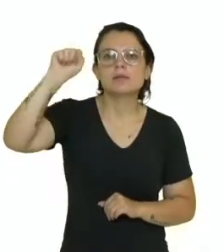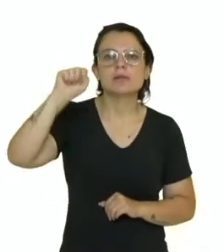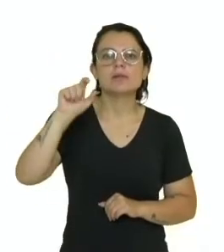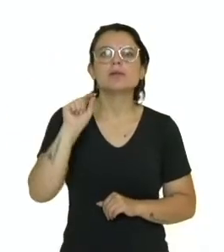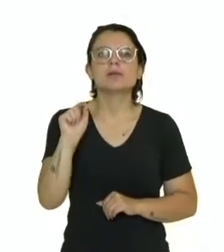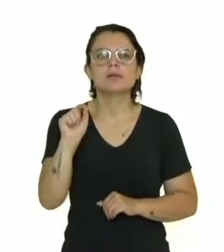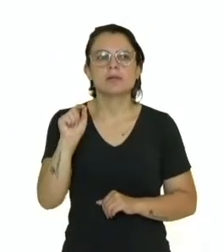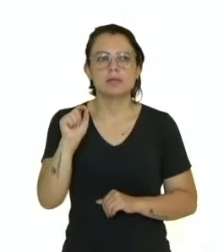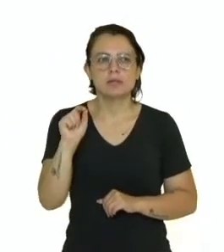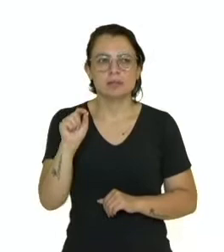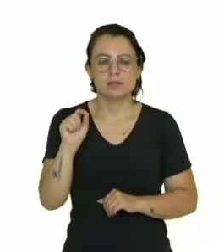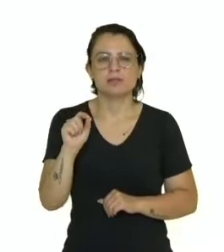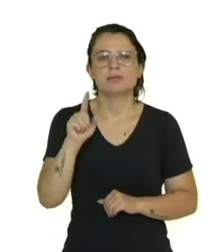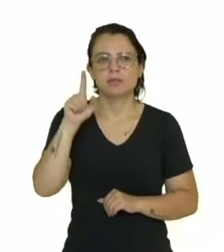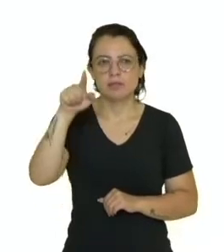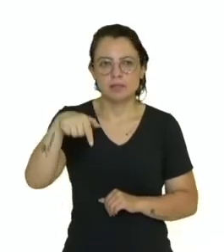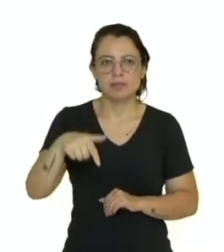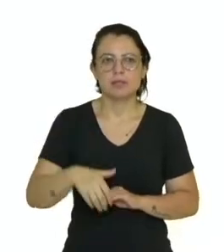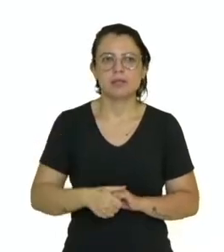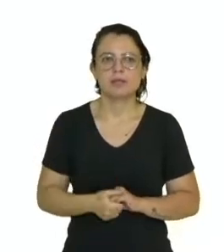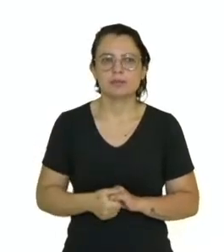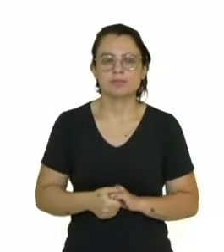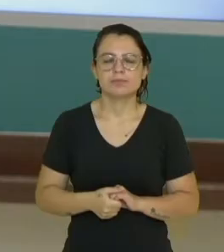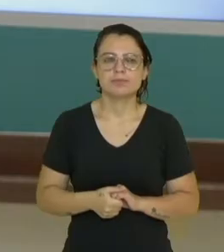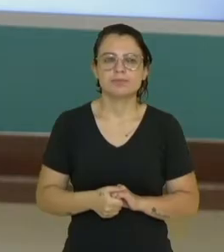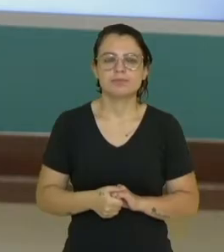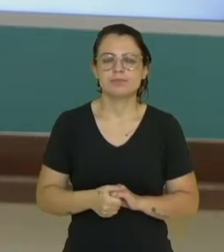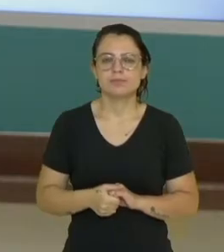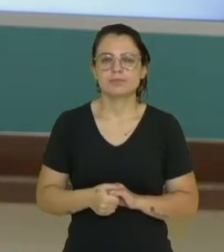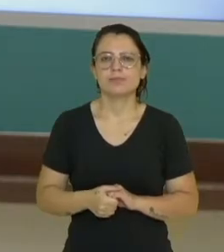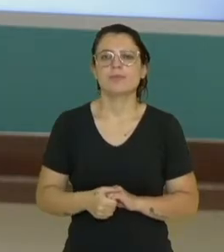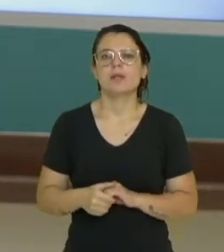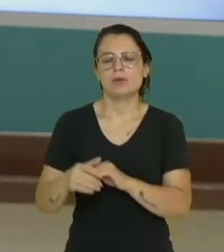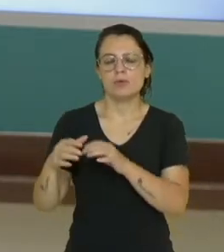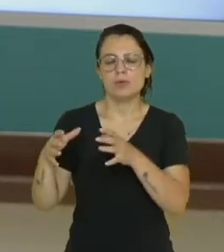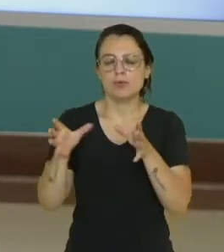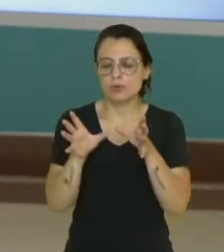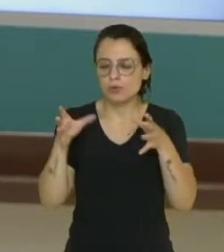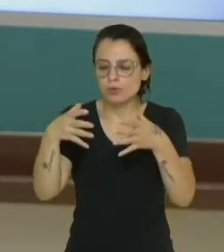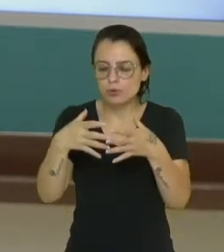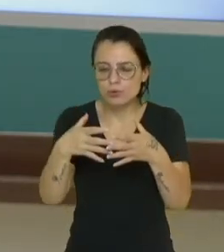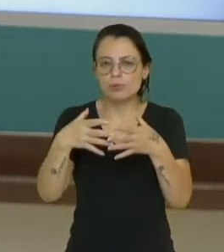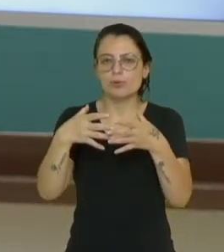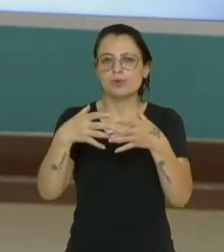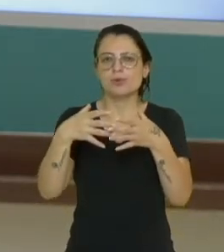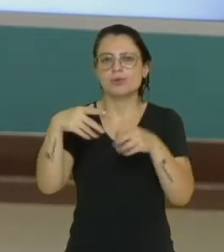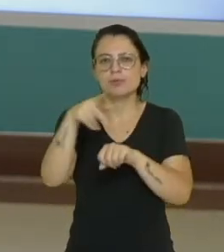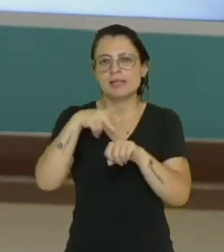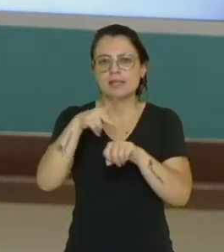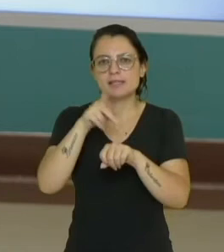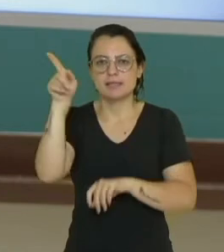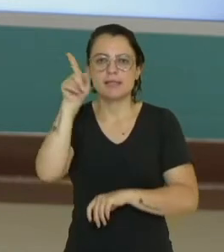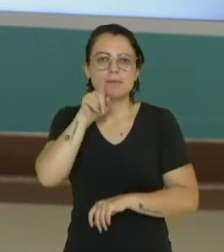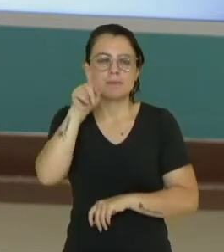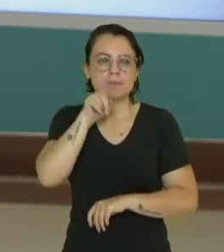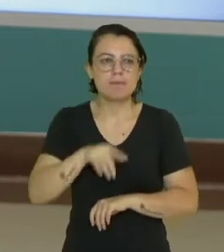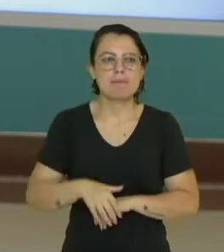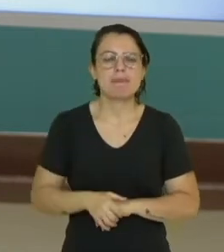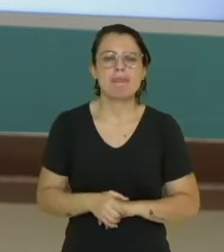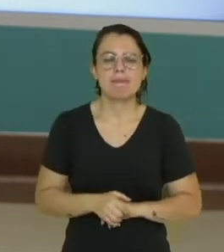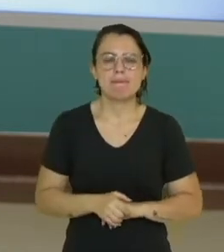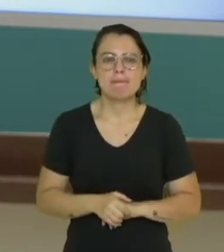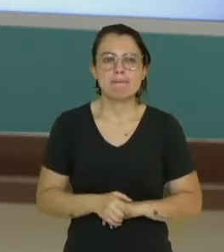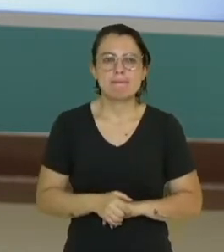Primeira Guerra do Golfo, foi, então, essa coalizão de países liderada pelos Estados Unidos da América, tá bom? Então, Saddam Hussein, então,